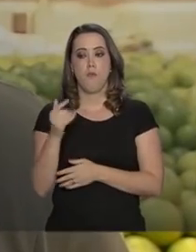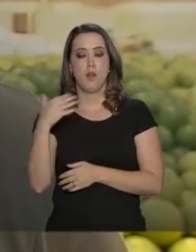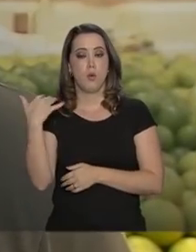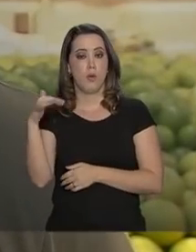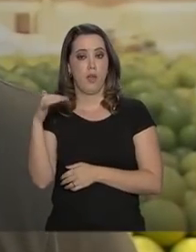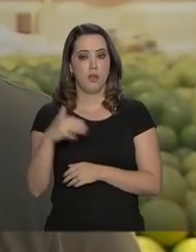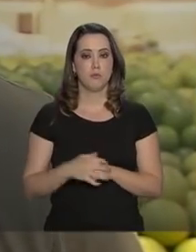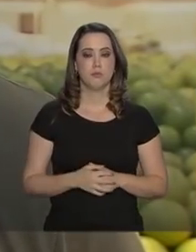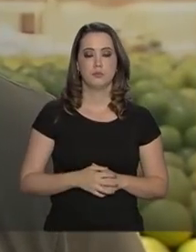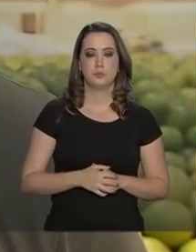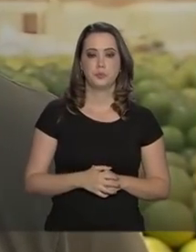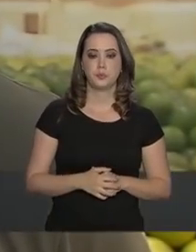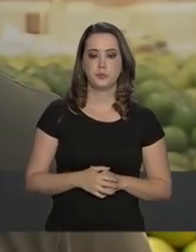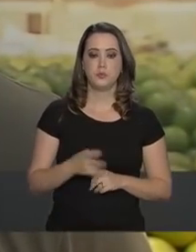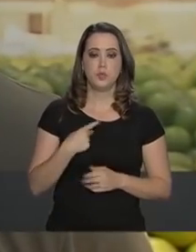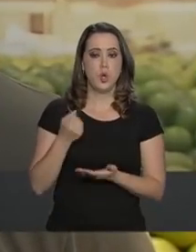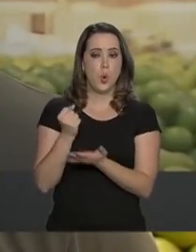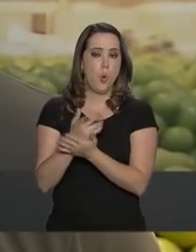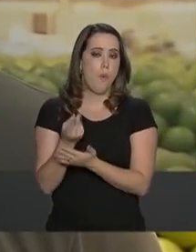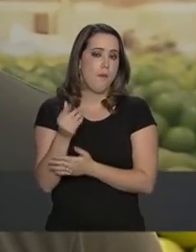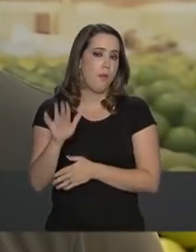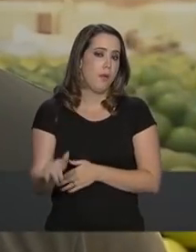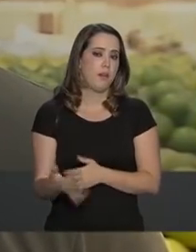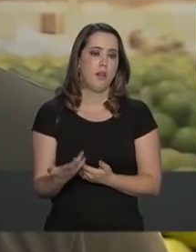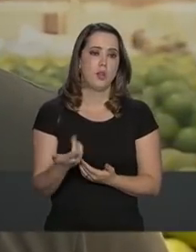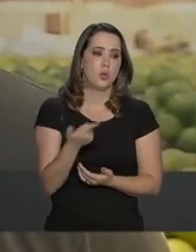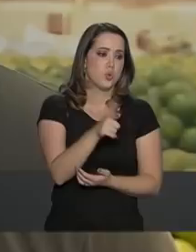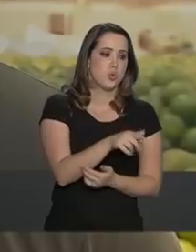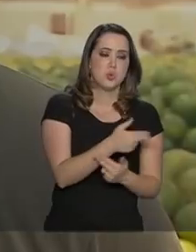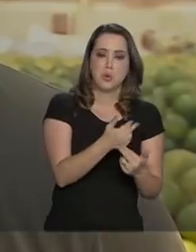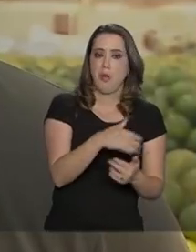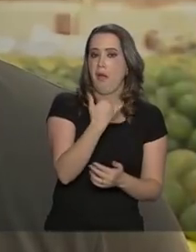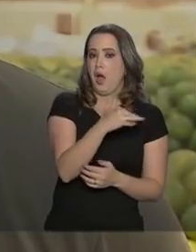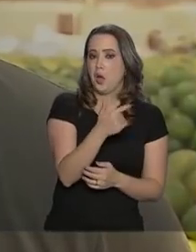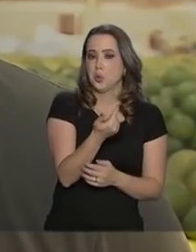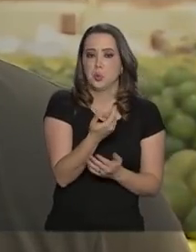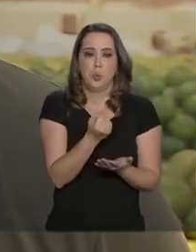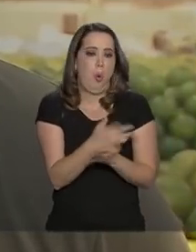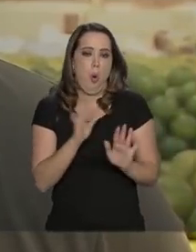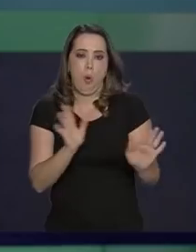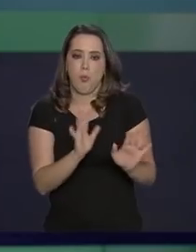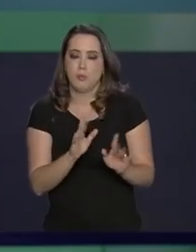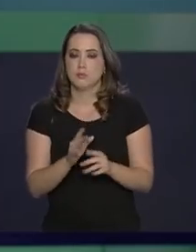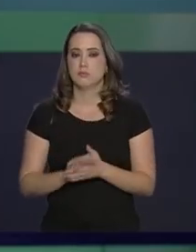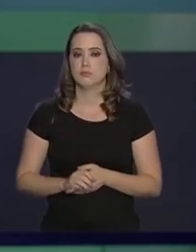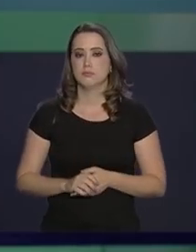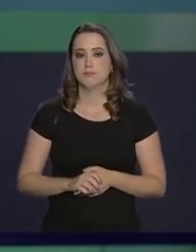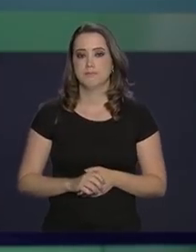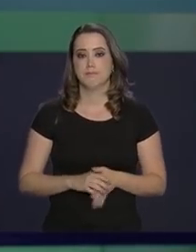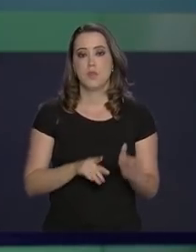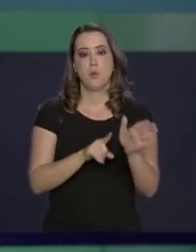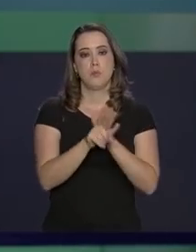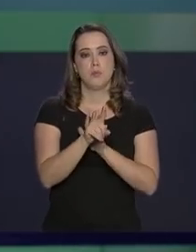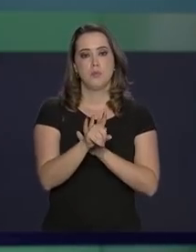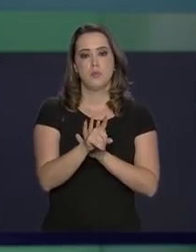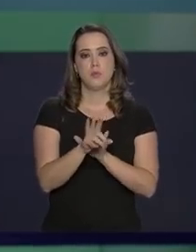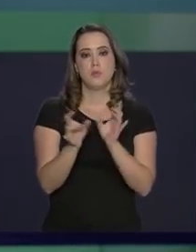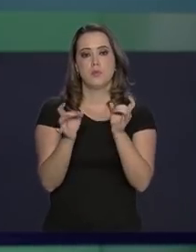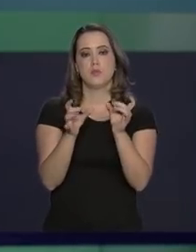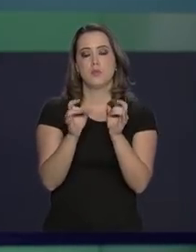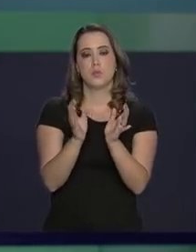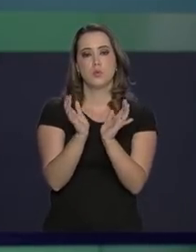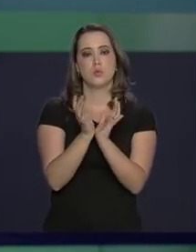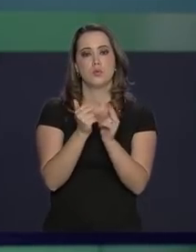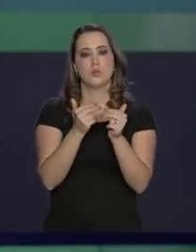produtos sobem. Levo mais barato e o resto não leva. Levo o resto em outro lugar, onde está mais em conta. O primeiro boletim de